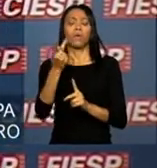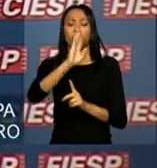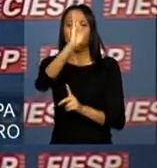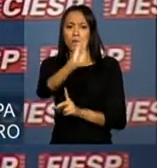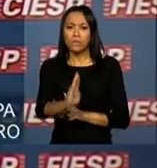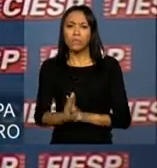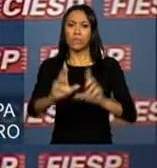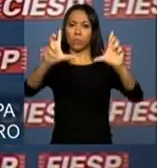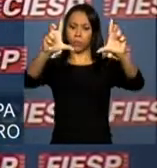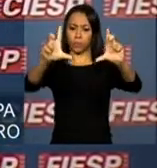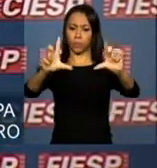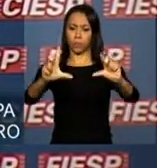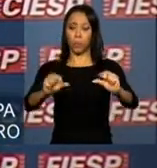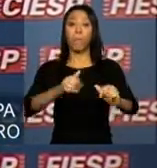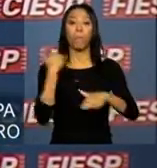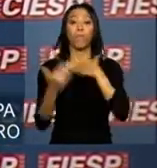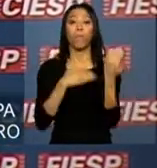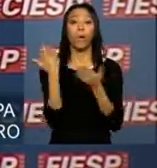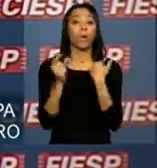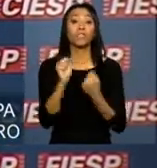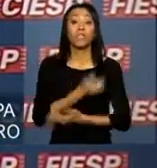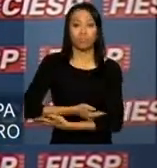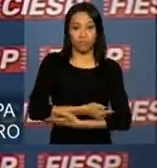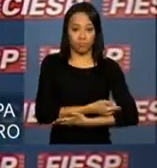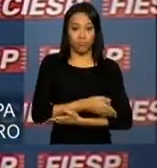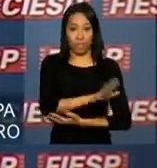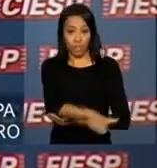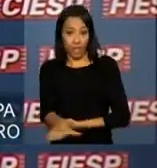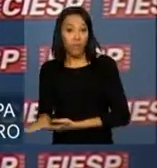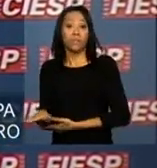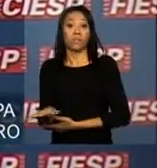na mortalidade infantil em todo o mundo.